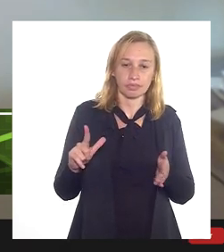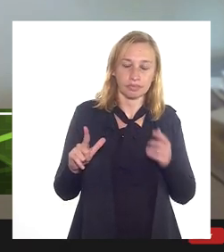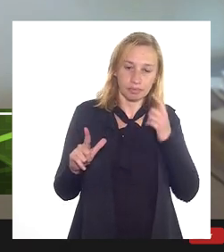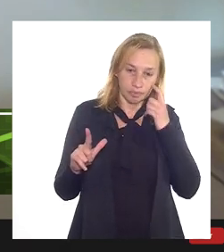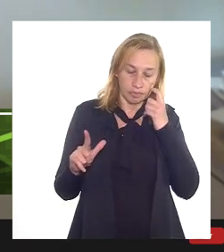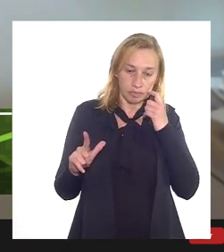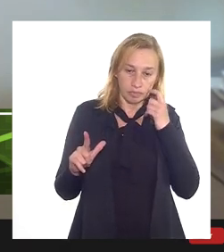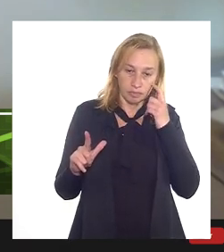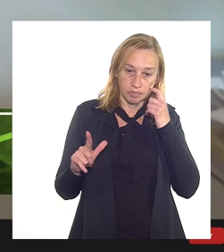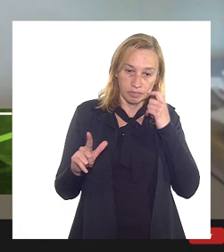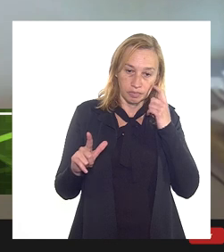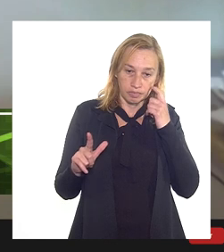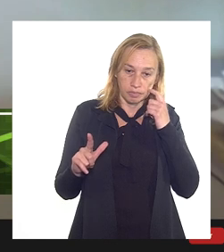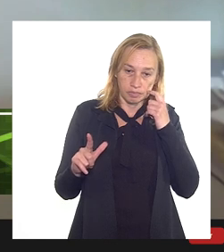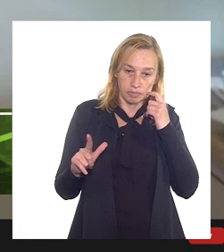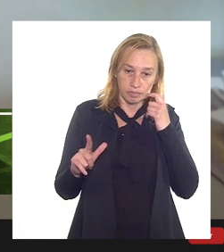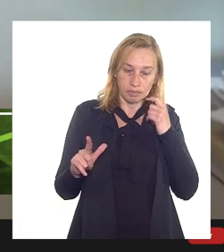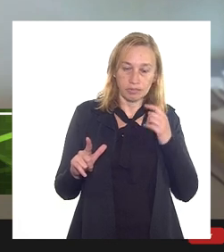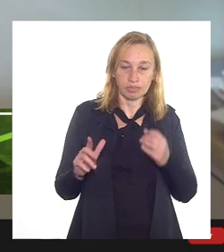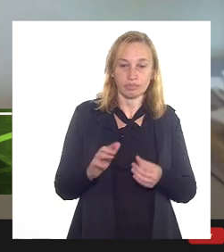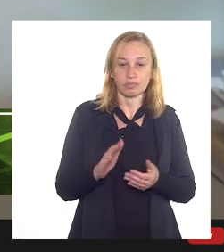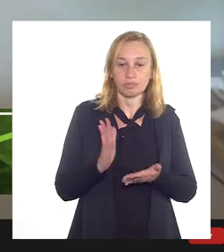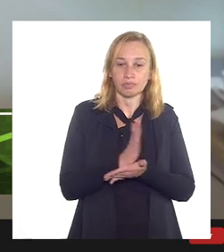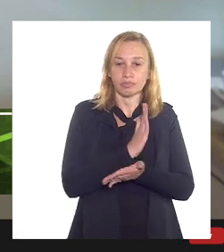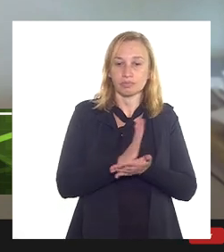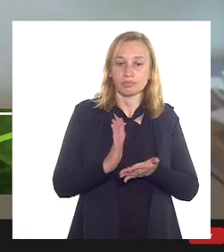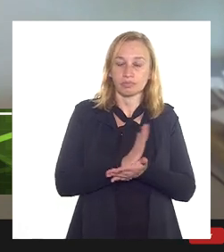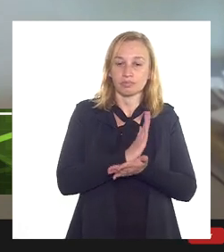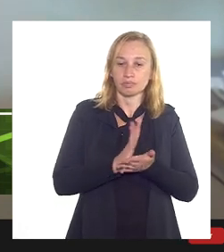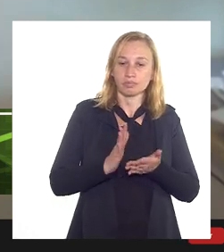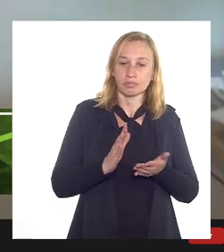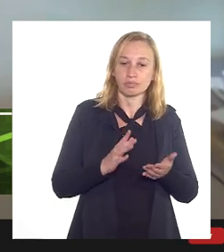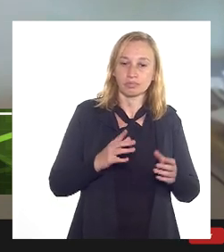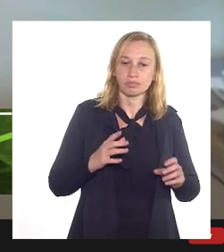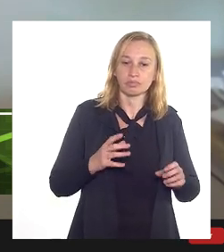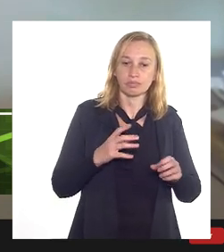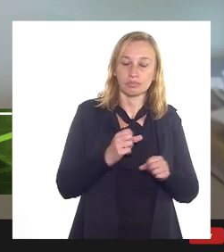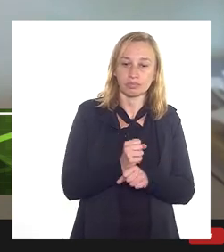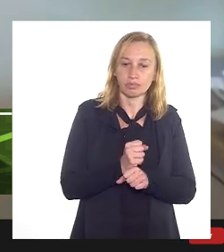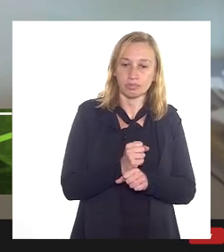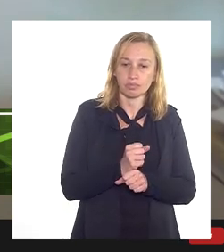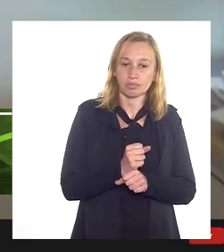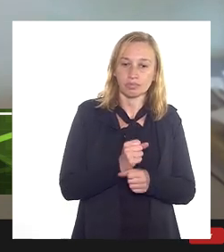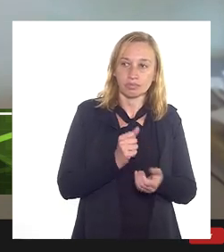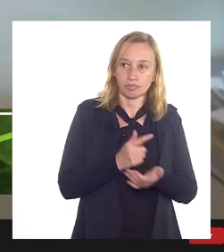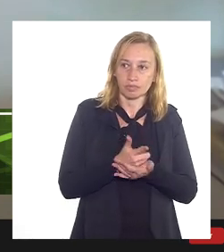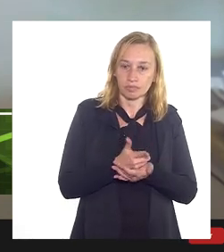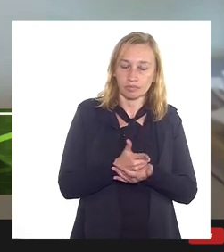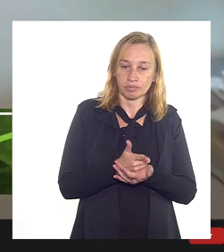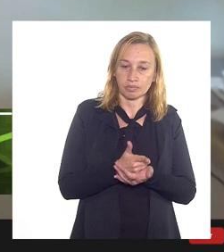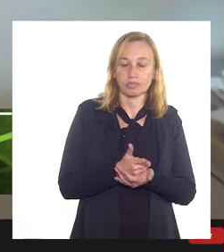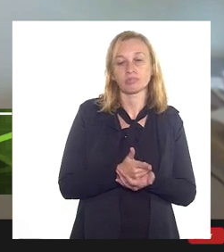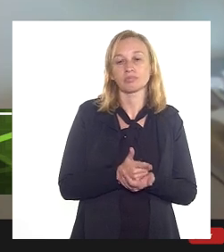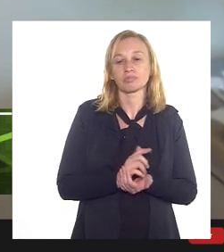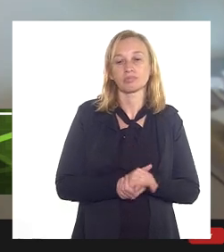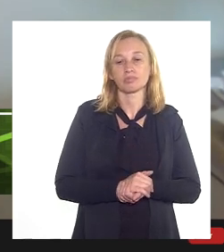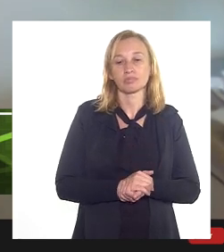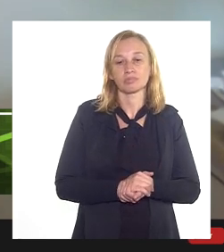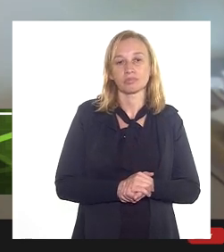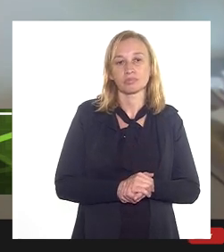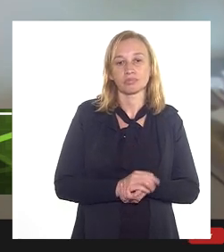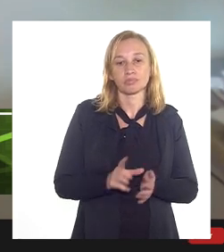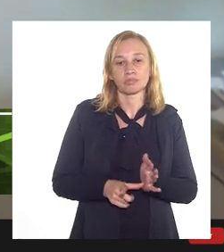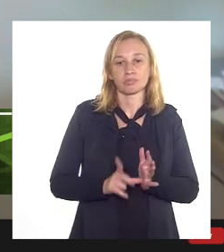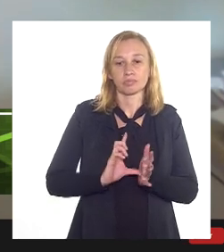fazendo uma alusão às questões tributárias fosse um inquérito. E, ainda